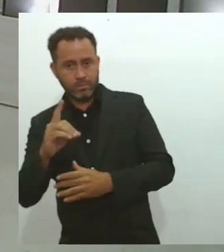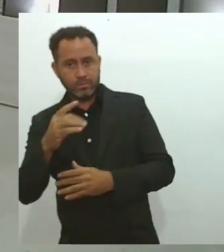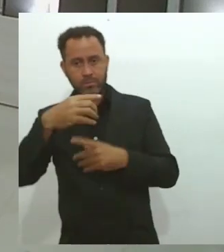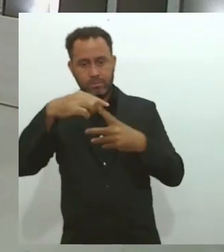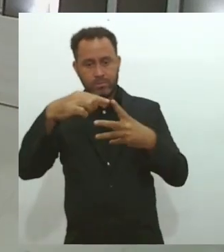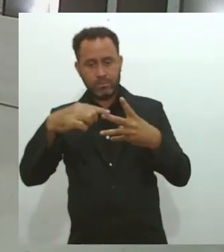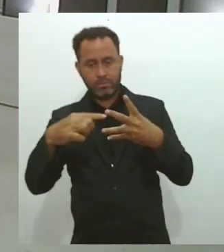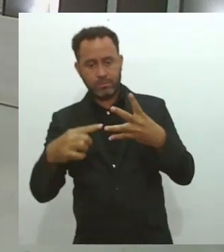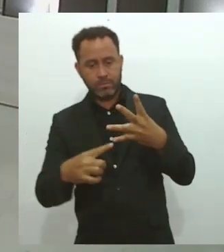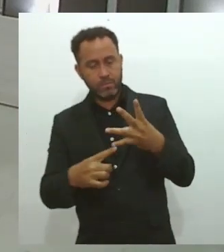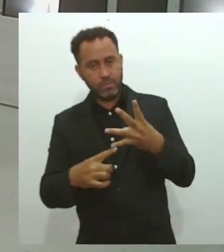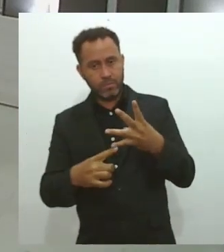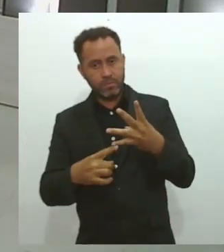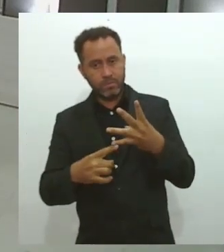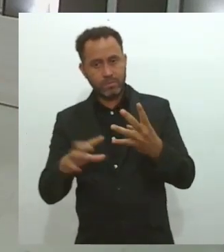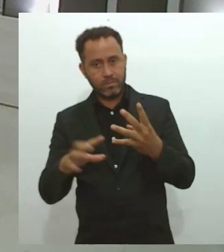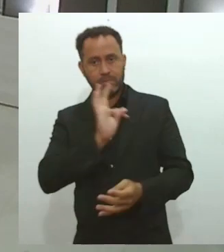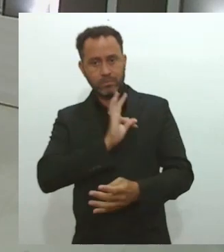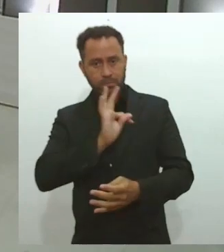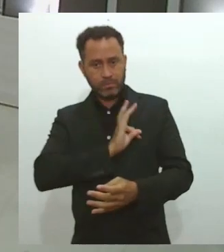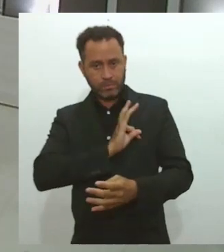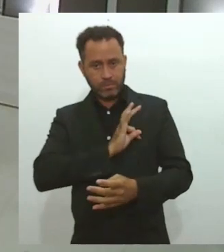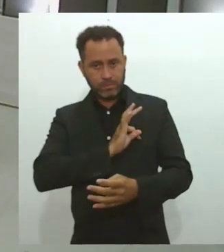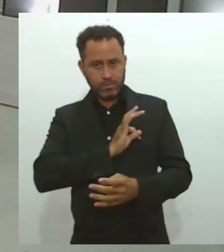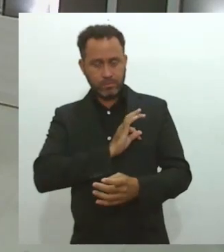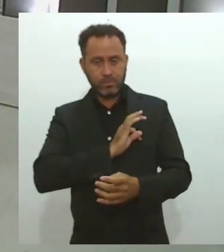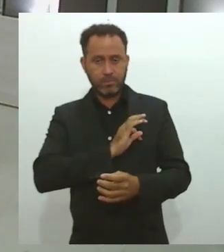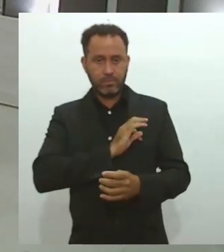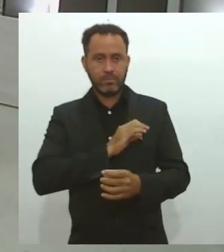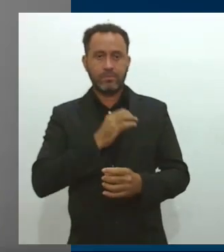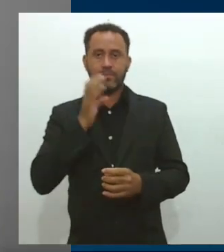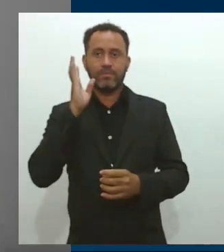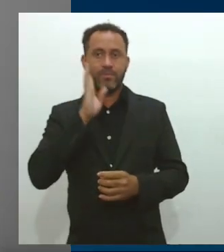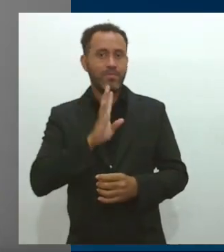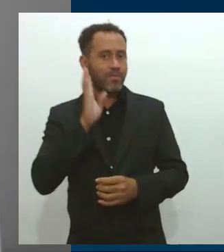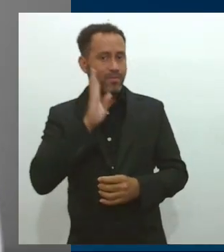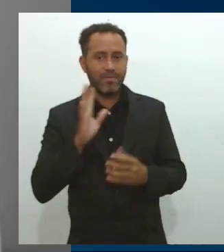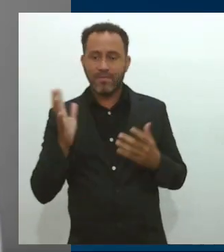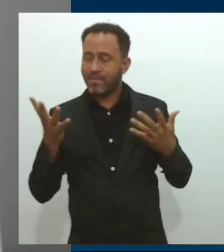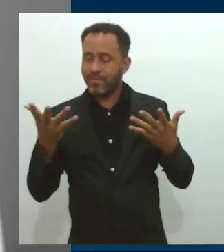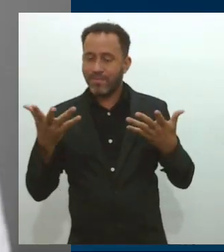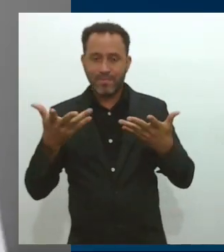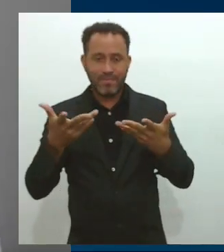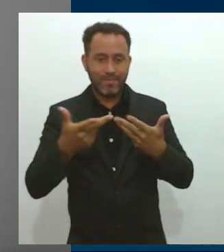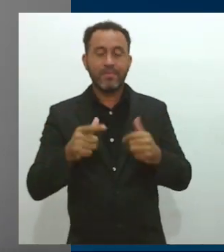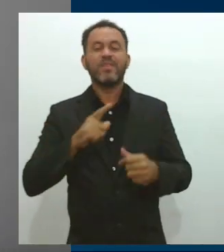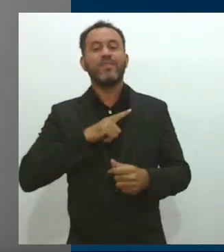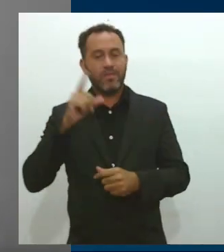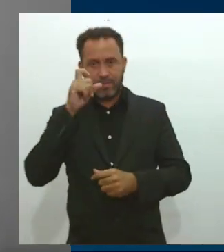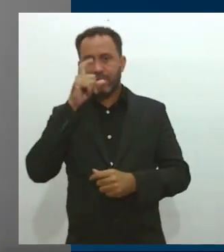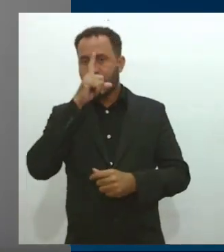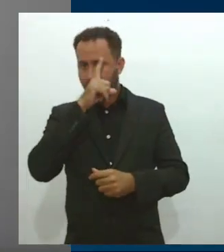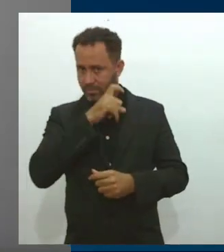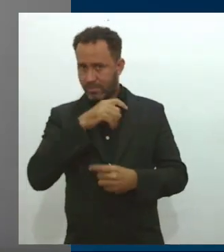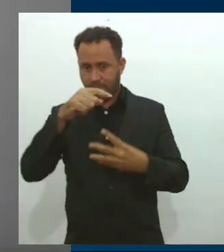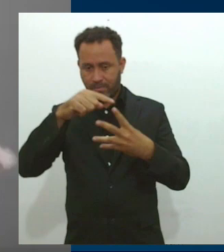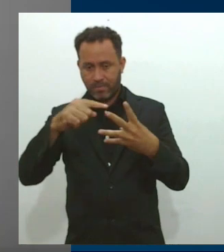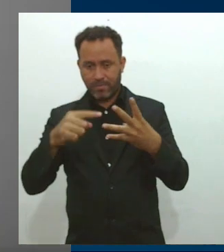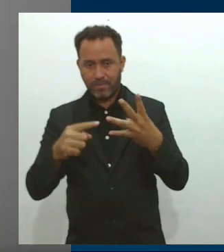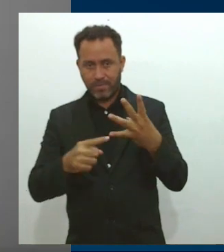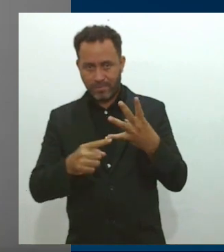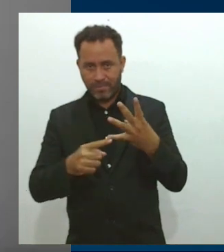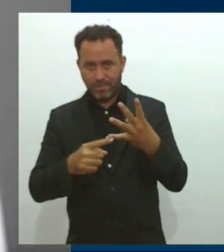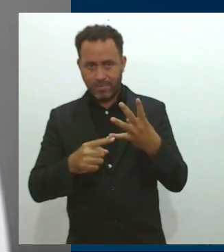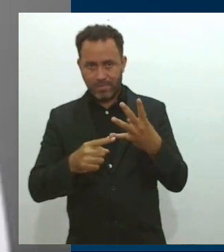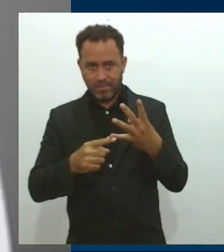produtores. E está sendo incrível, a gente passou por algumas dificuldades, porque os quatro produtores, como eu,